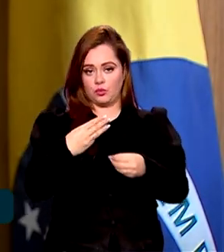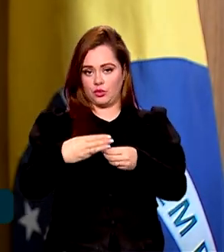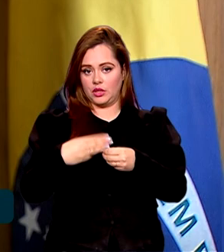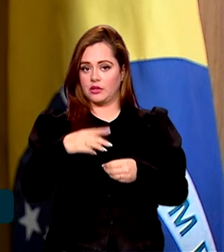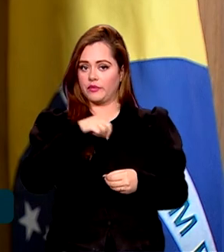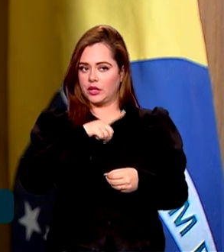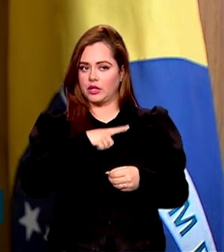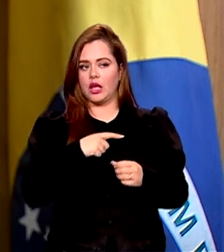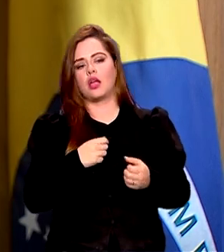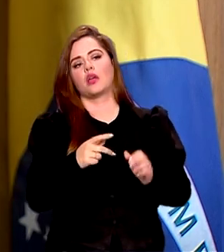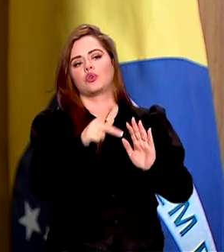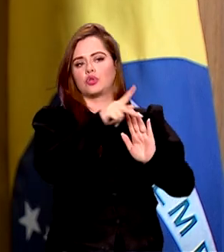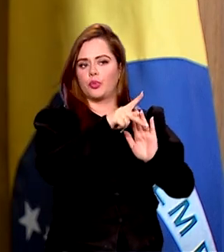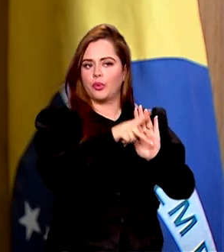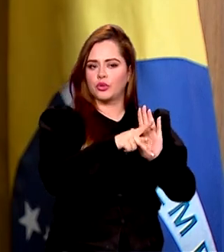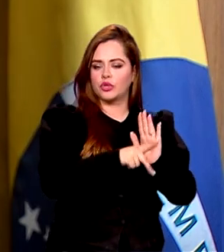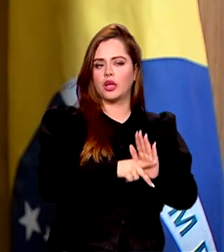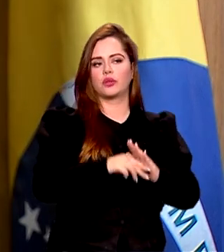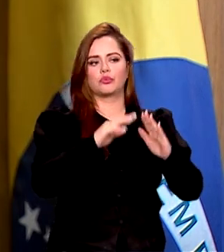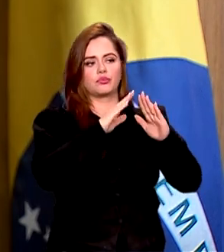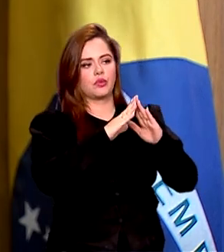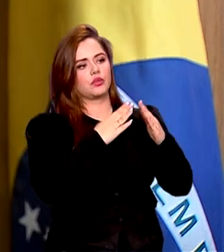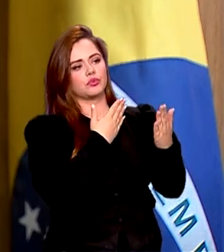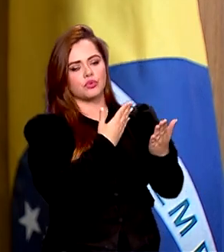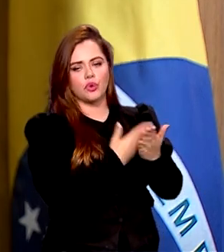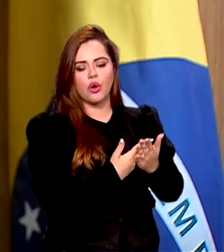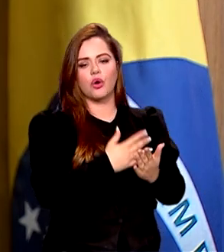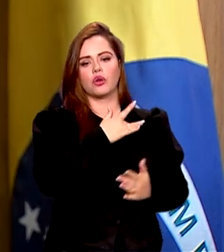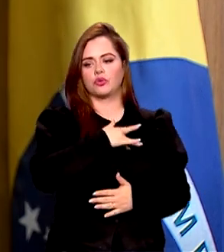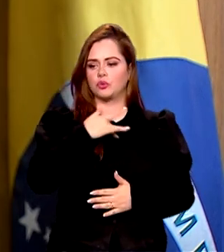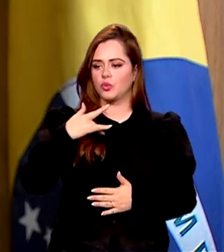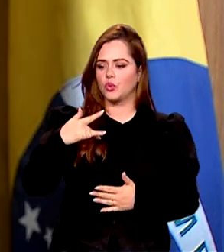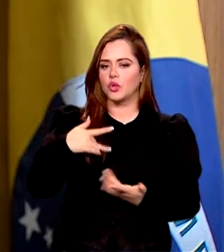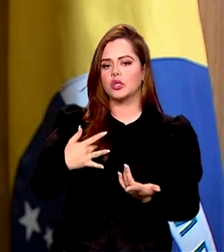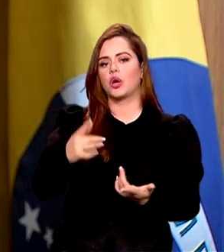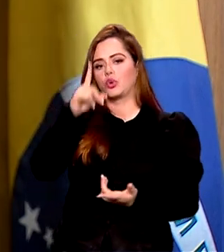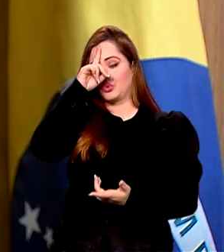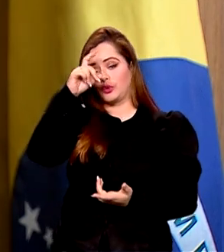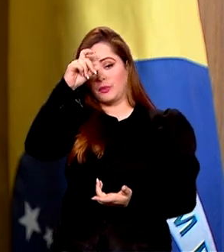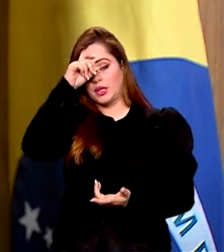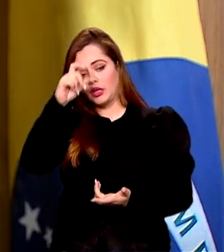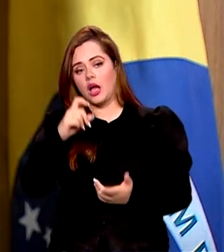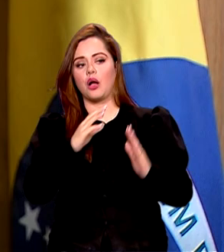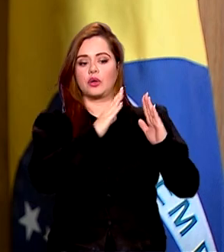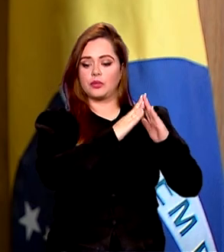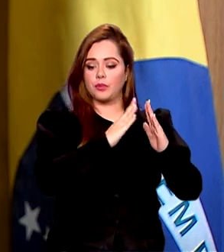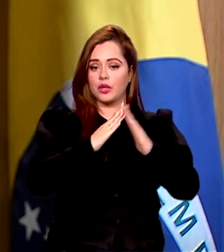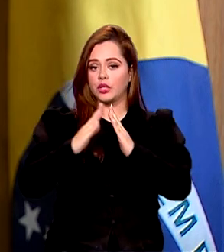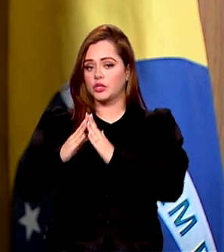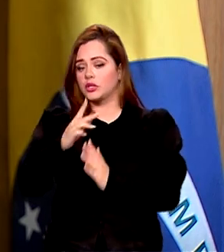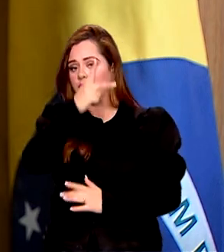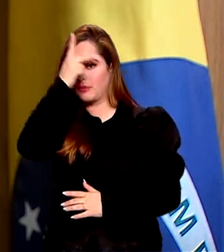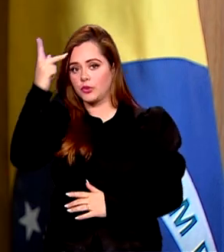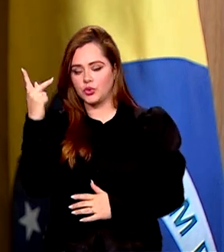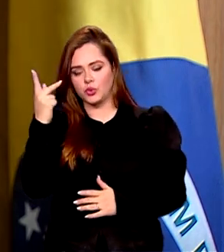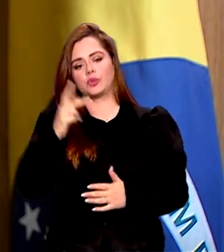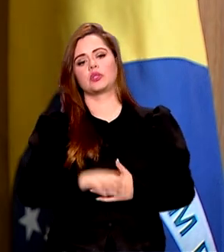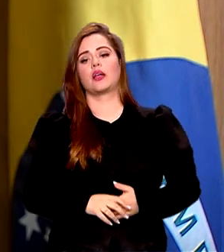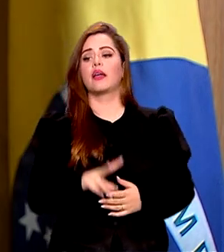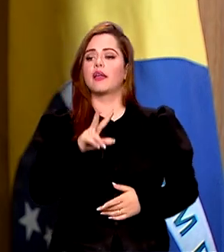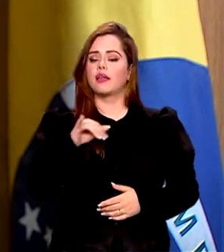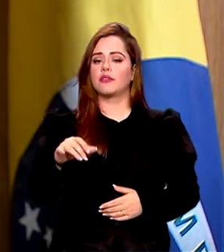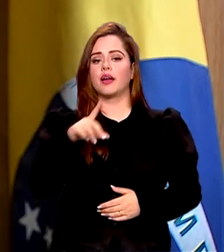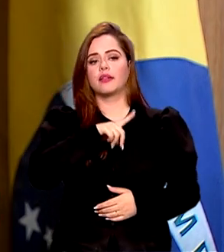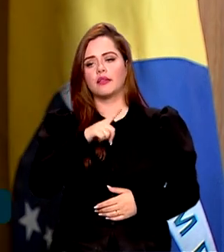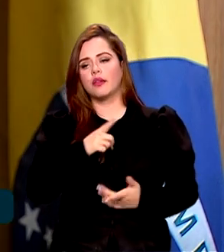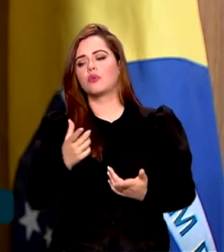construção da escola, do hospital, da pavimentação das ruas da cidade ou da construção de moradias para as pessoas que ali vivem. E vai procurar uma